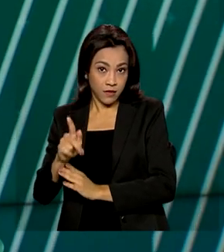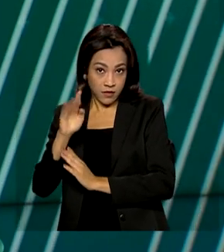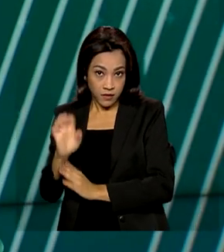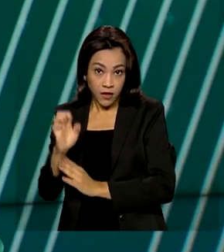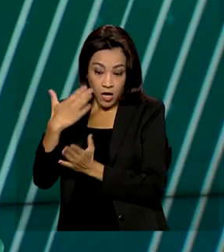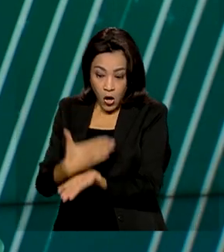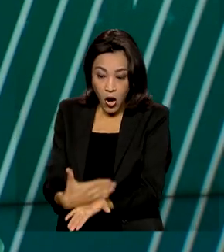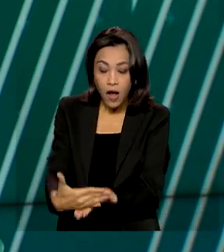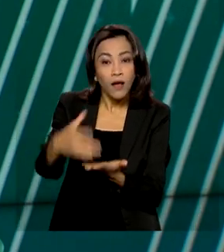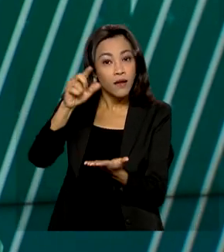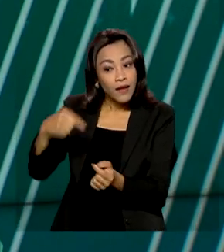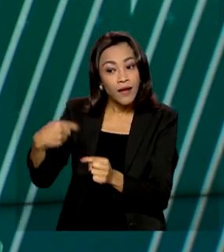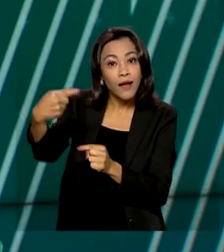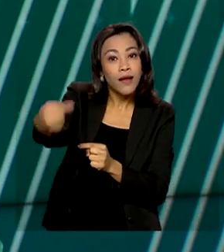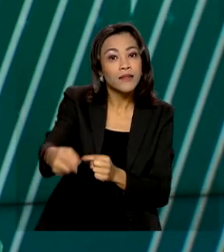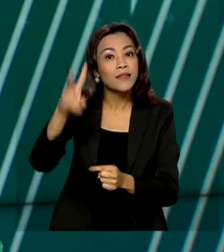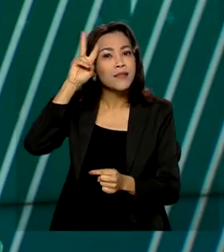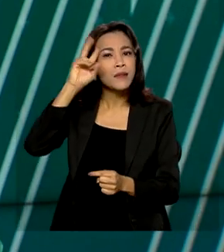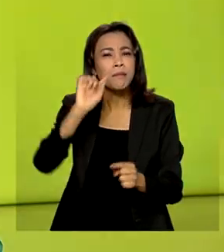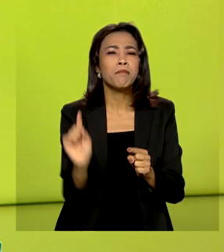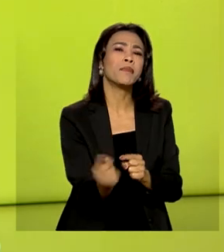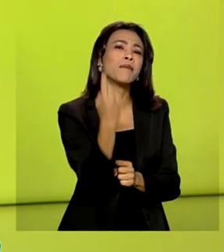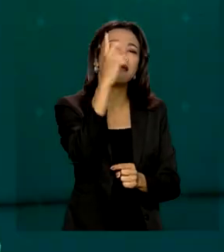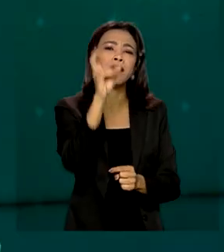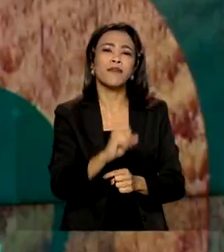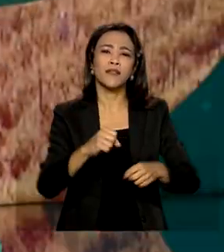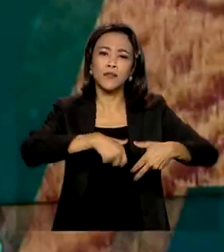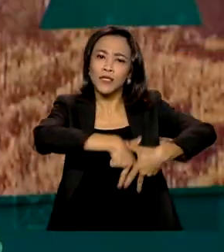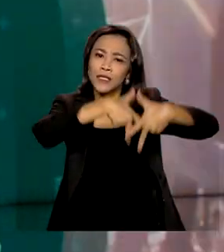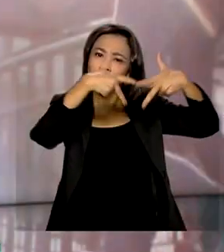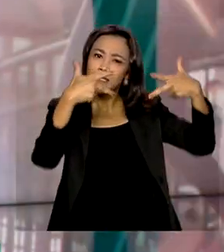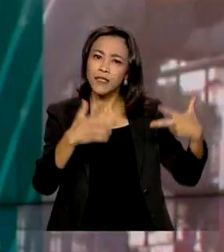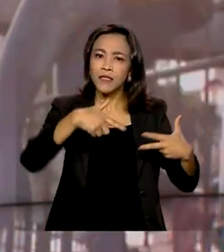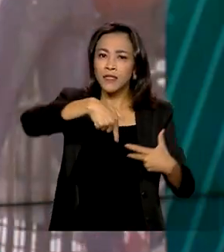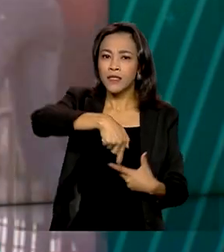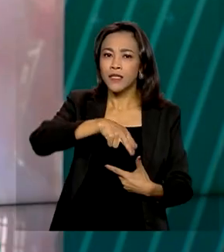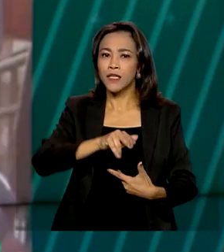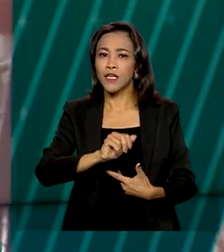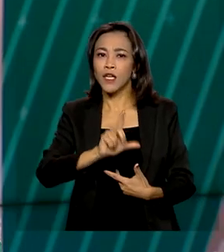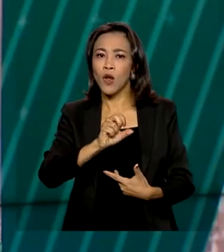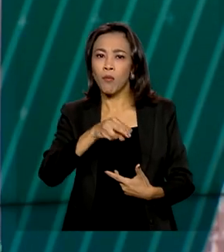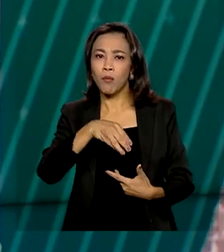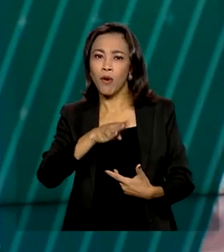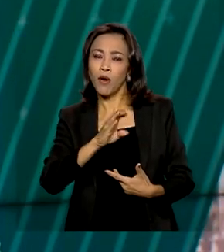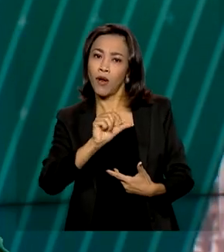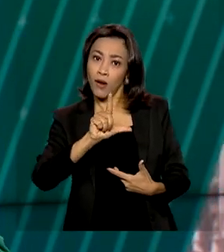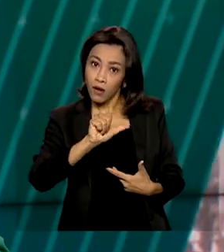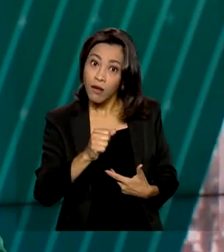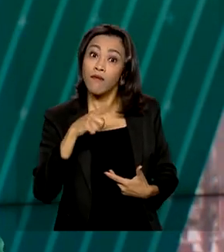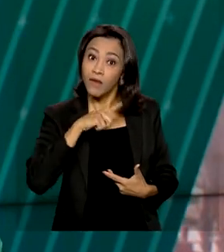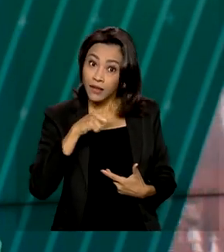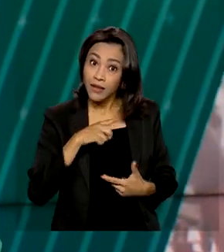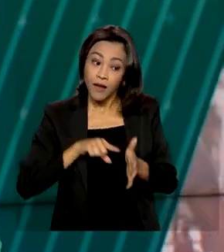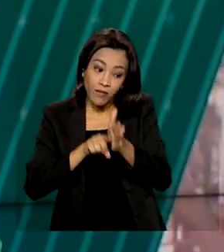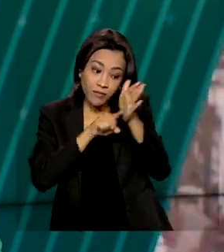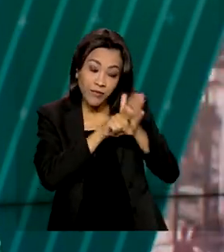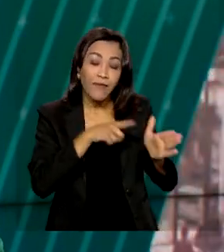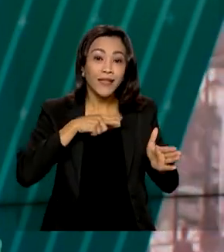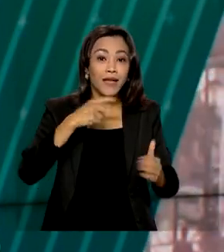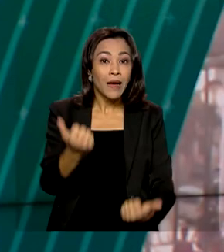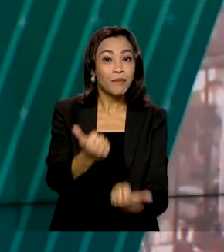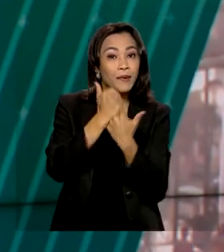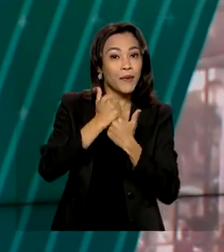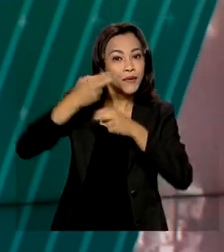primeira vez, as comunidades quilombolas serão retratadas. Os recenseadores vão contar com a ajuda de imagens de satélites.